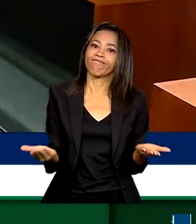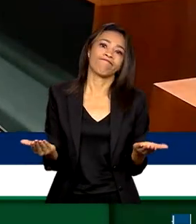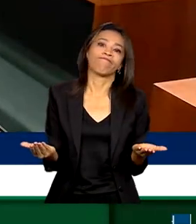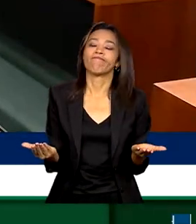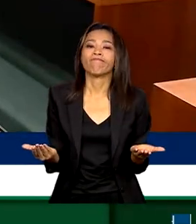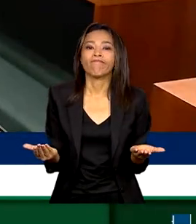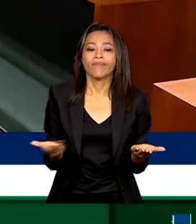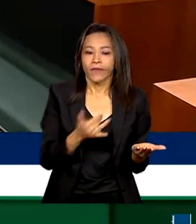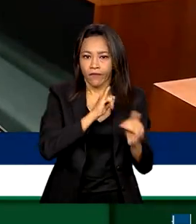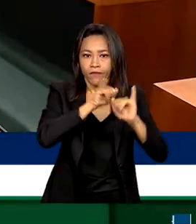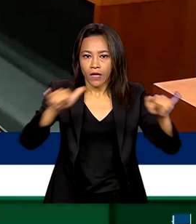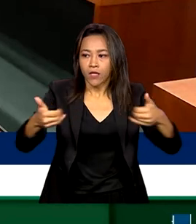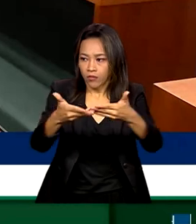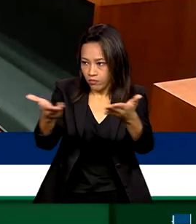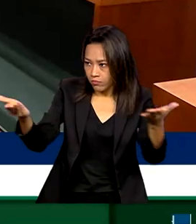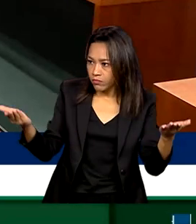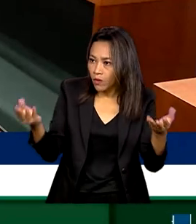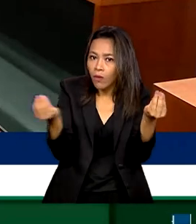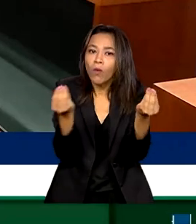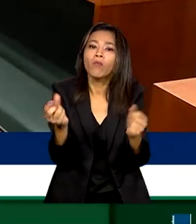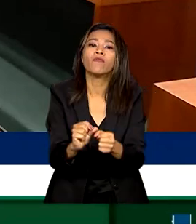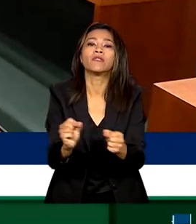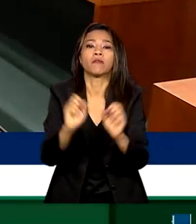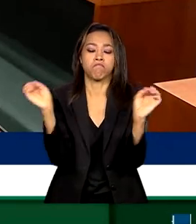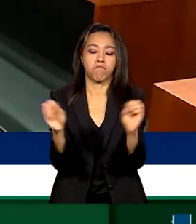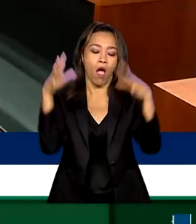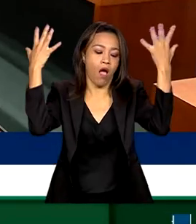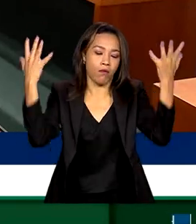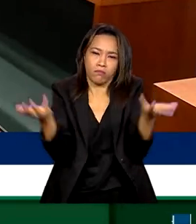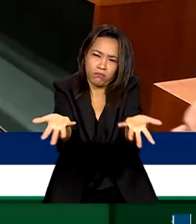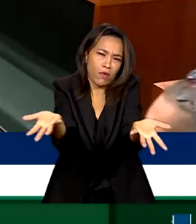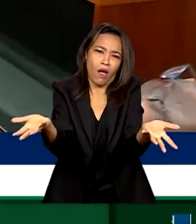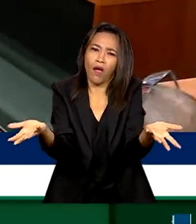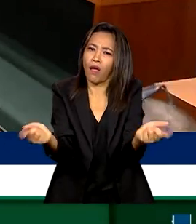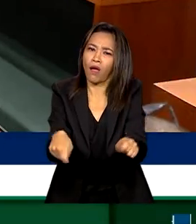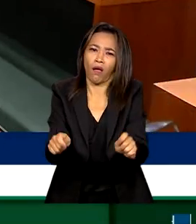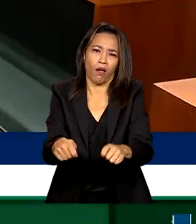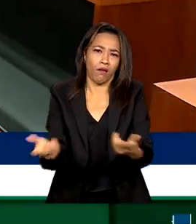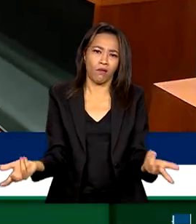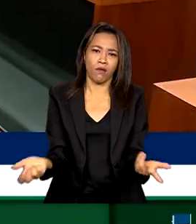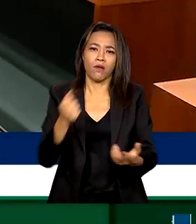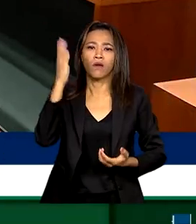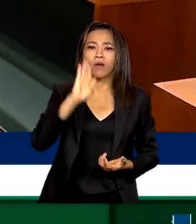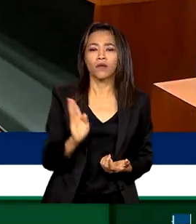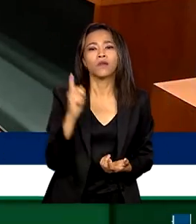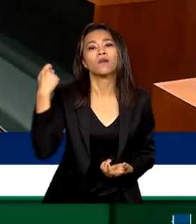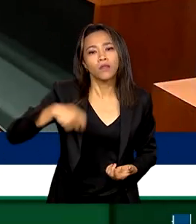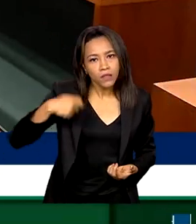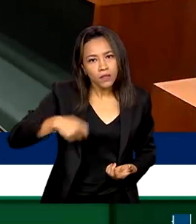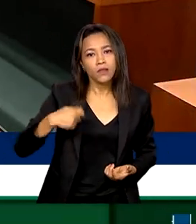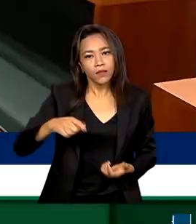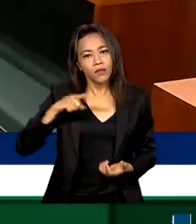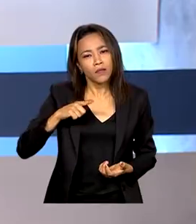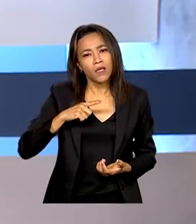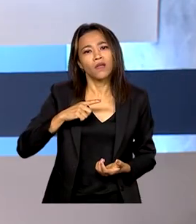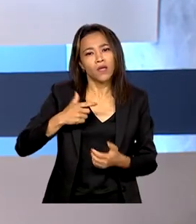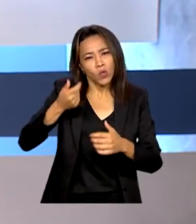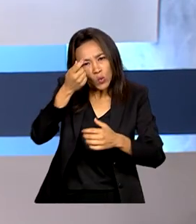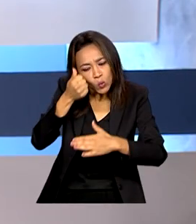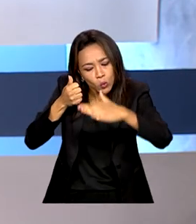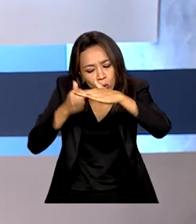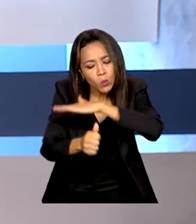deputados, deputadas, como fazer mágica. Porque o Brasil precisa ter uma capacidade mínima de investimento.